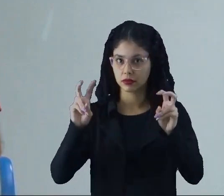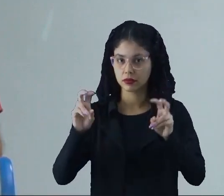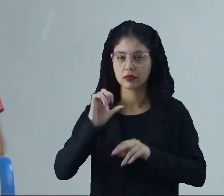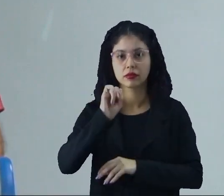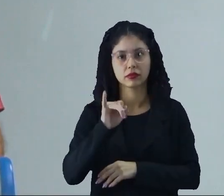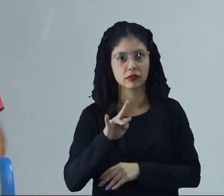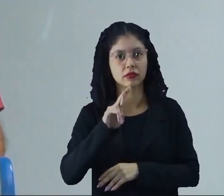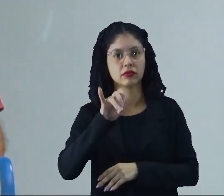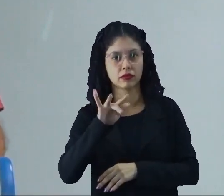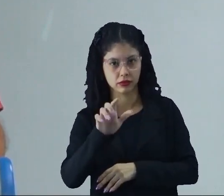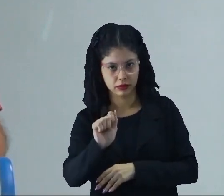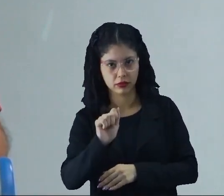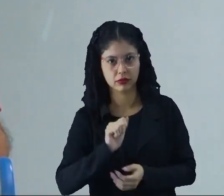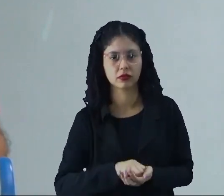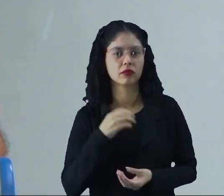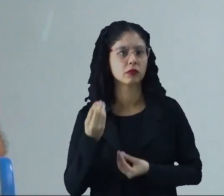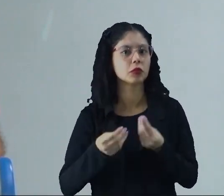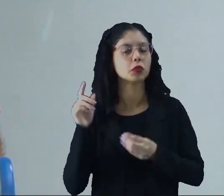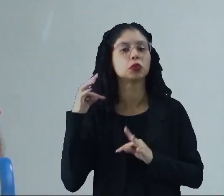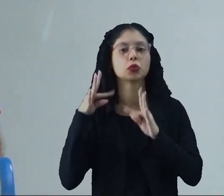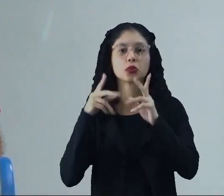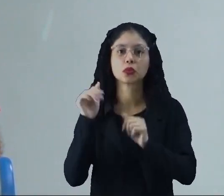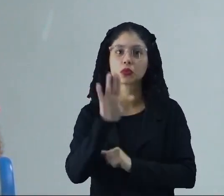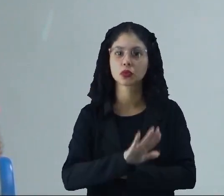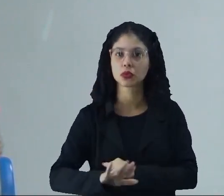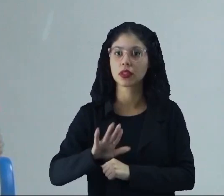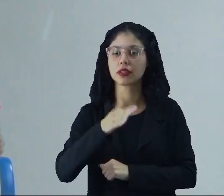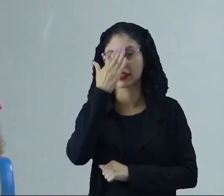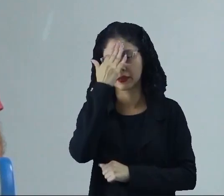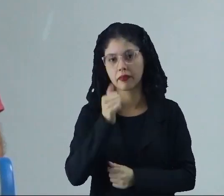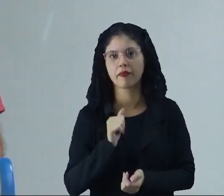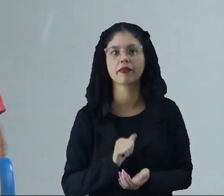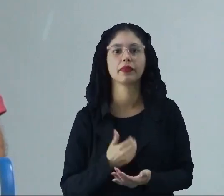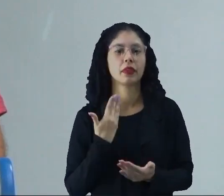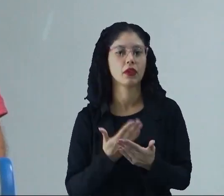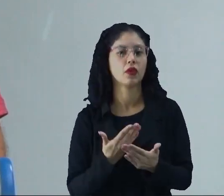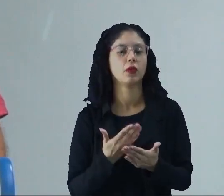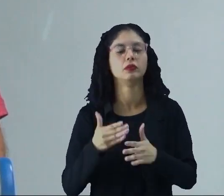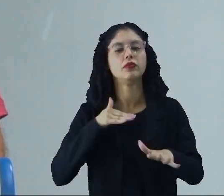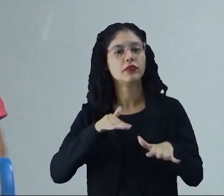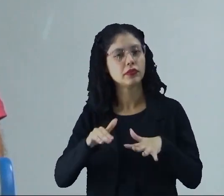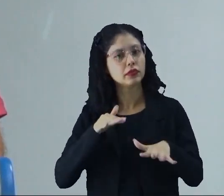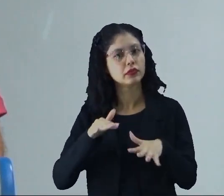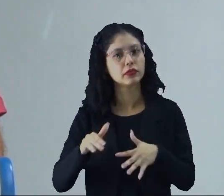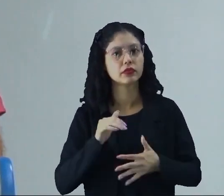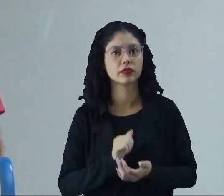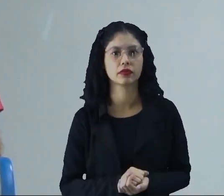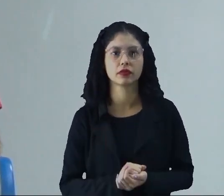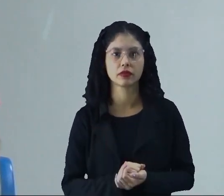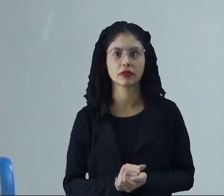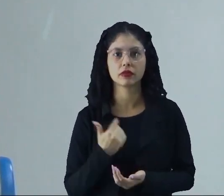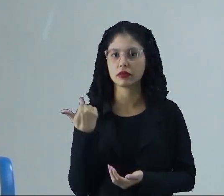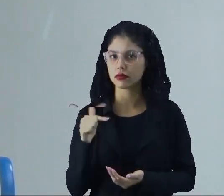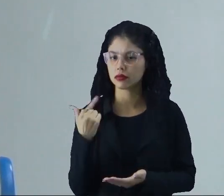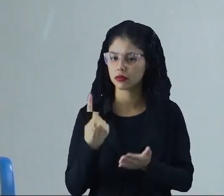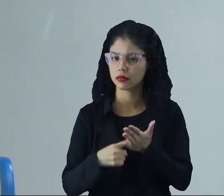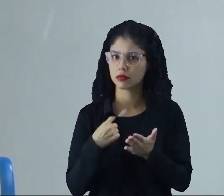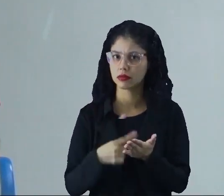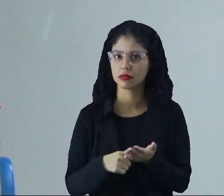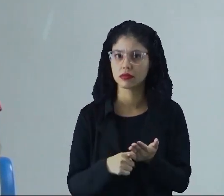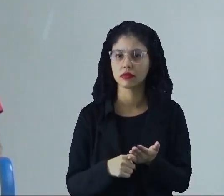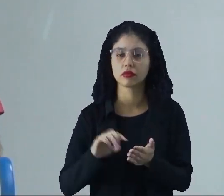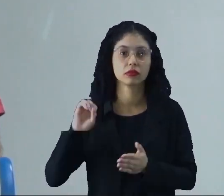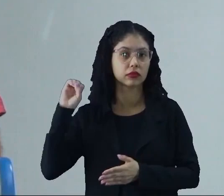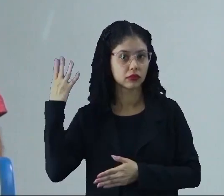cinemática. Como todos nós sabemos, a cinemática estuda os movimentos sem considerar